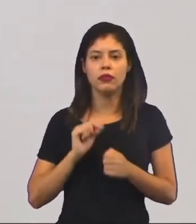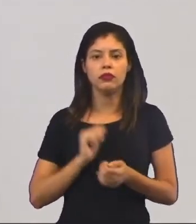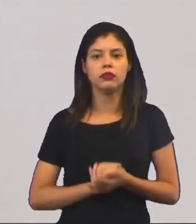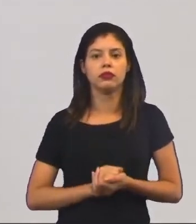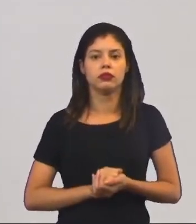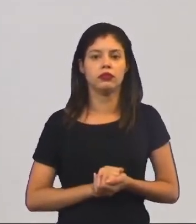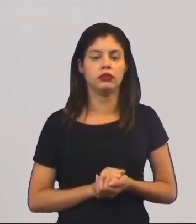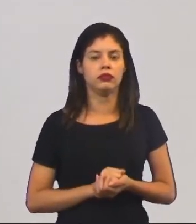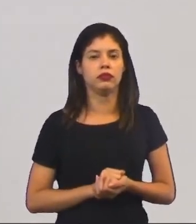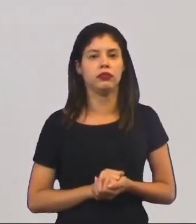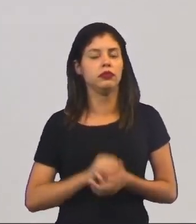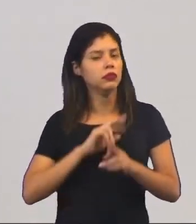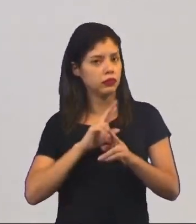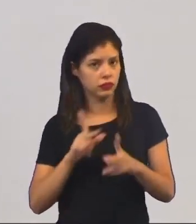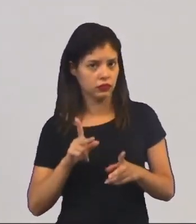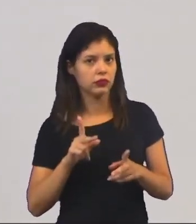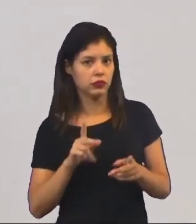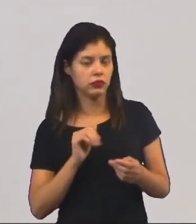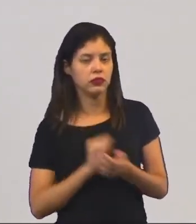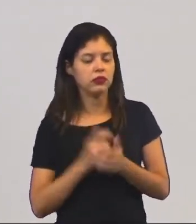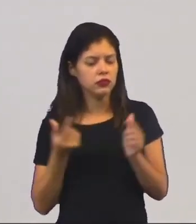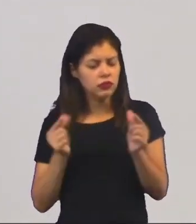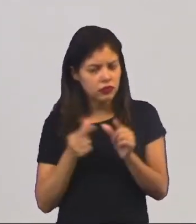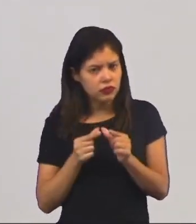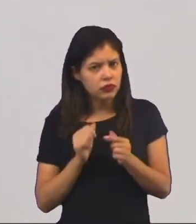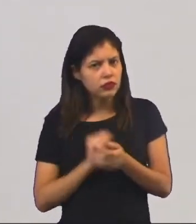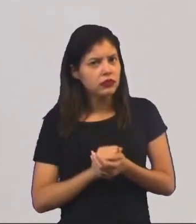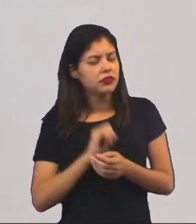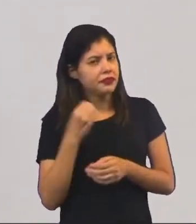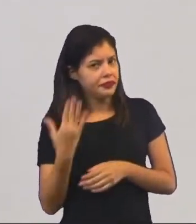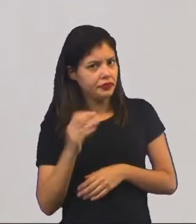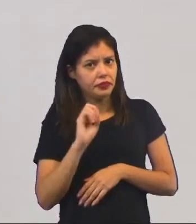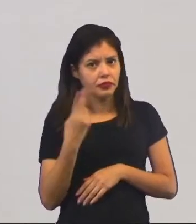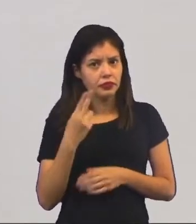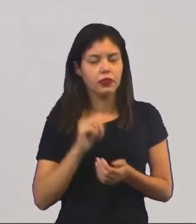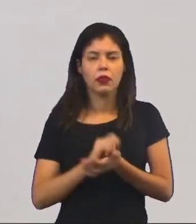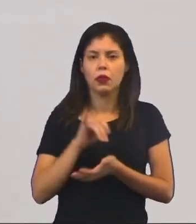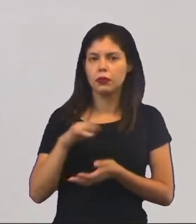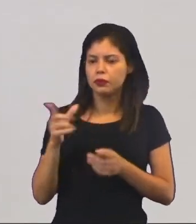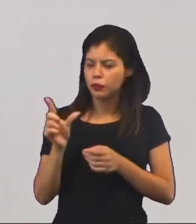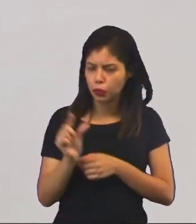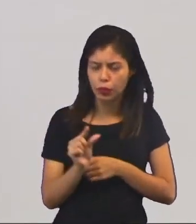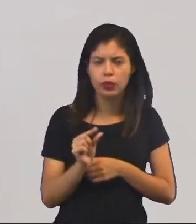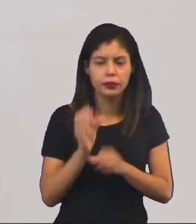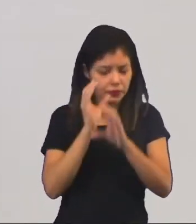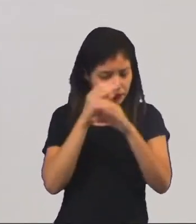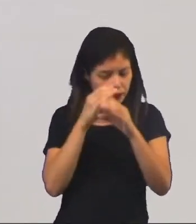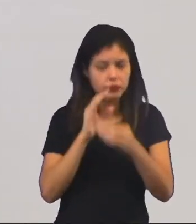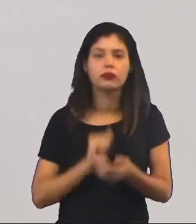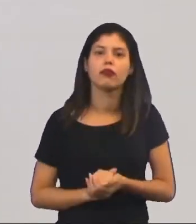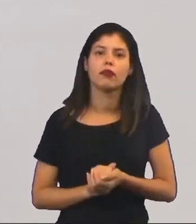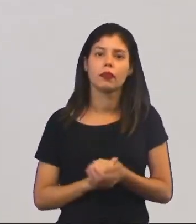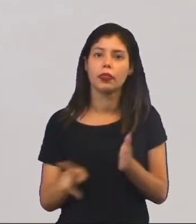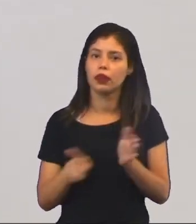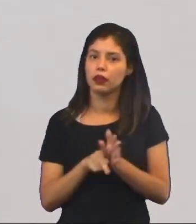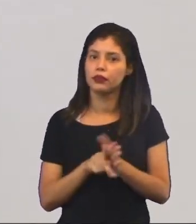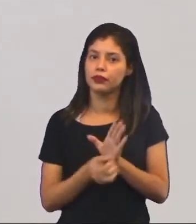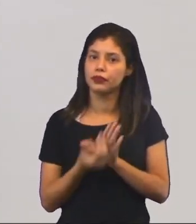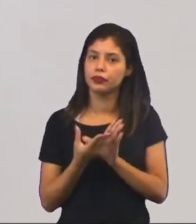com uma forma diferenciada pequena ou miniatura, e, às vezes, até microscópica, determinados